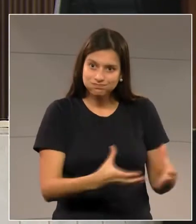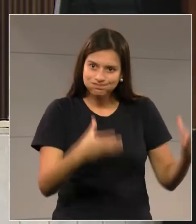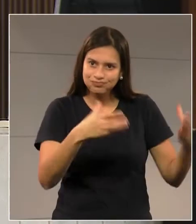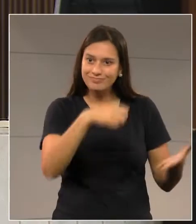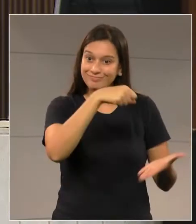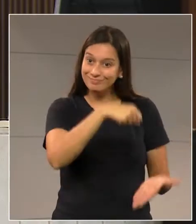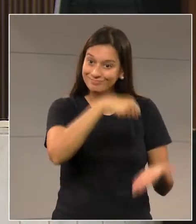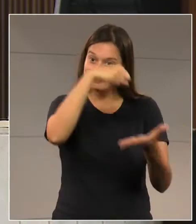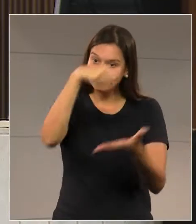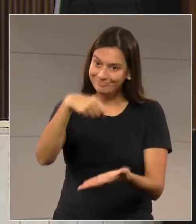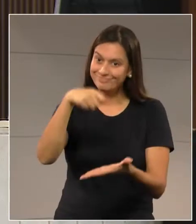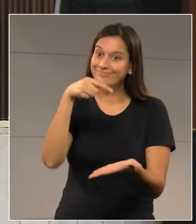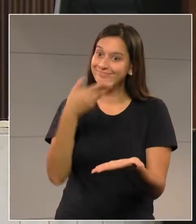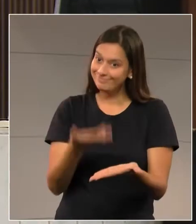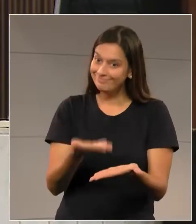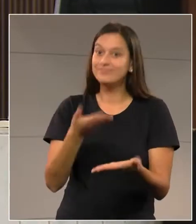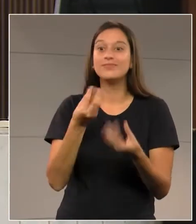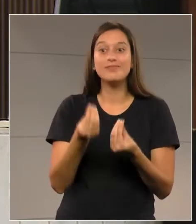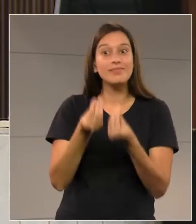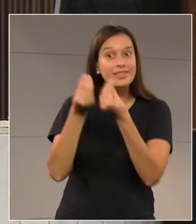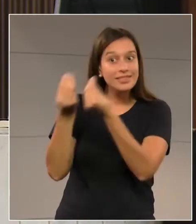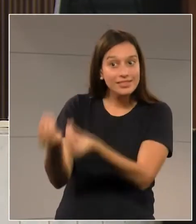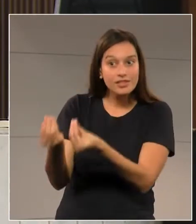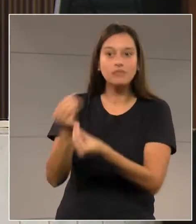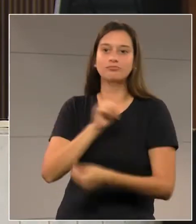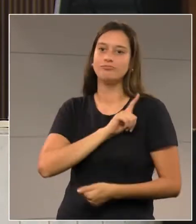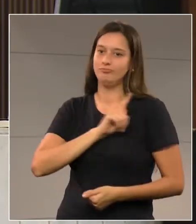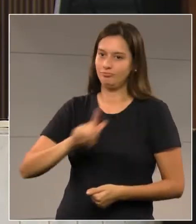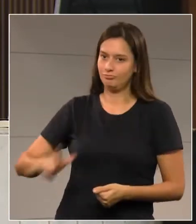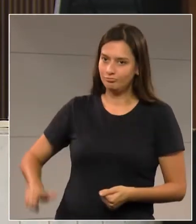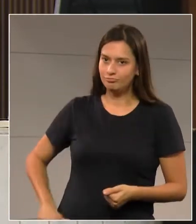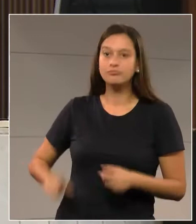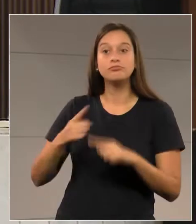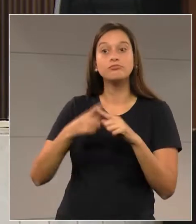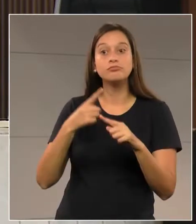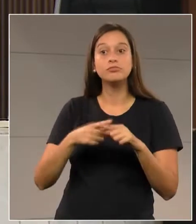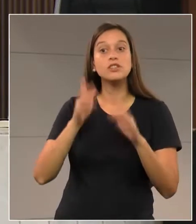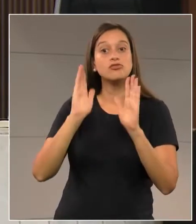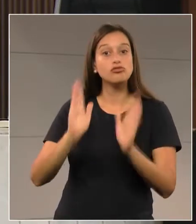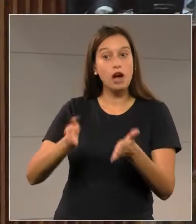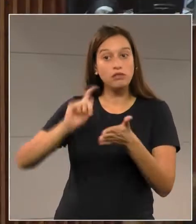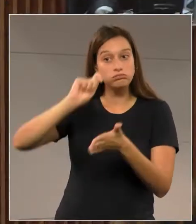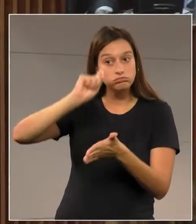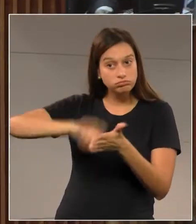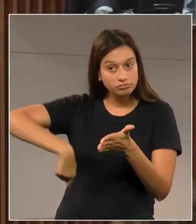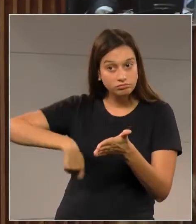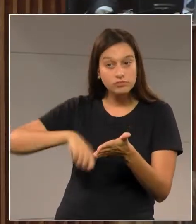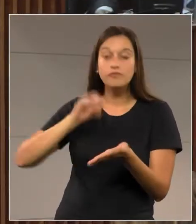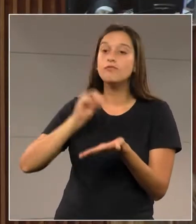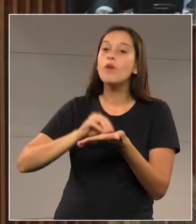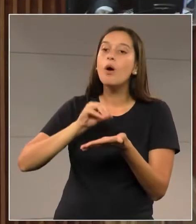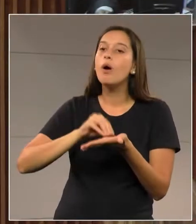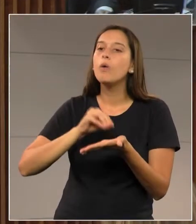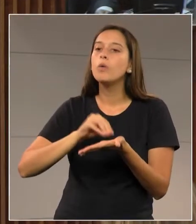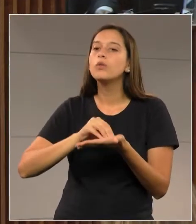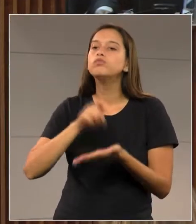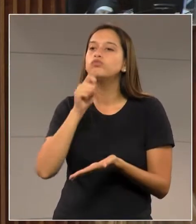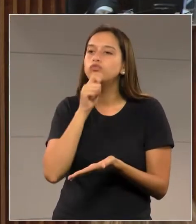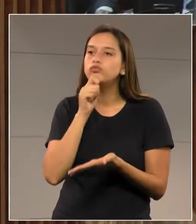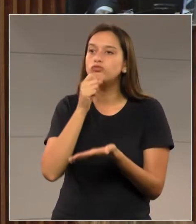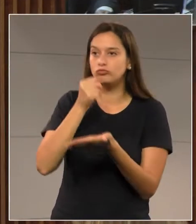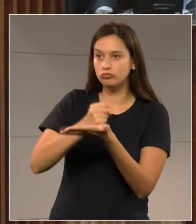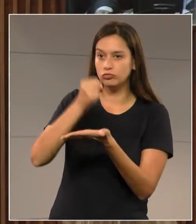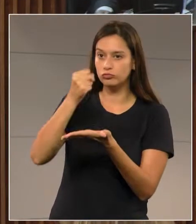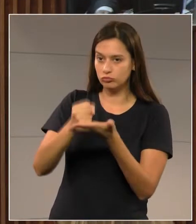decreto seja publicado, porque ele foi assinado, mas até agora não foi publicado. No ano passado, encaminhei um